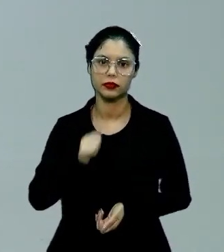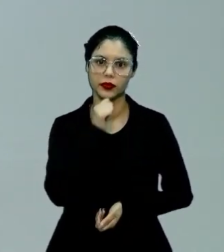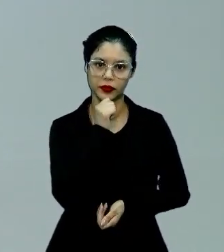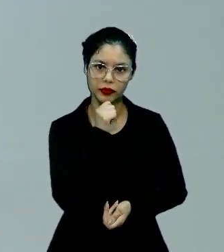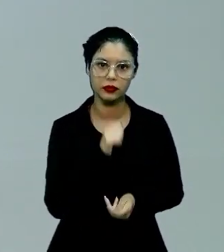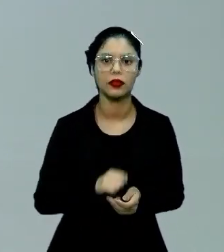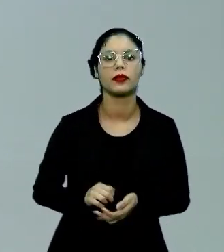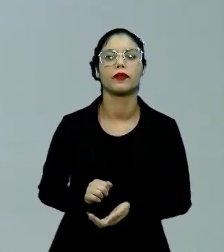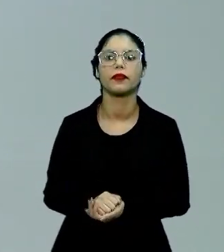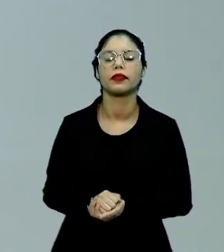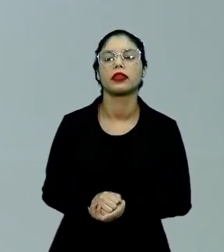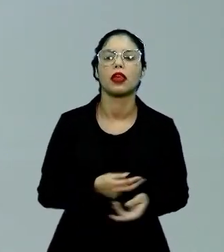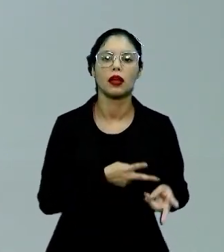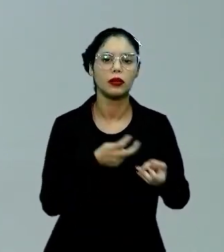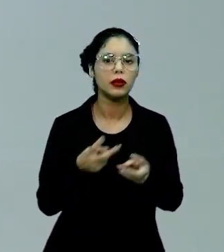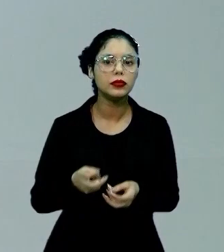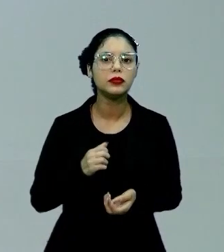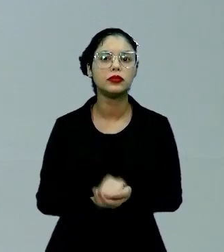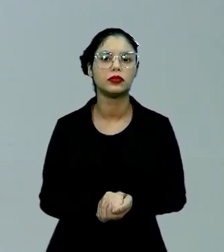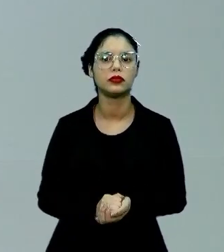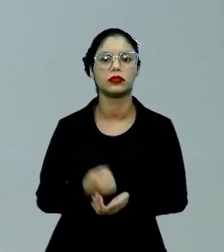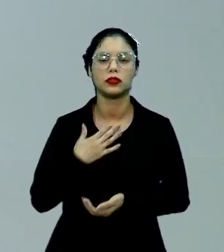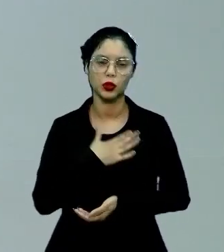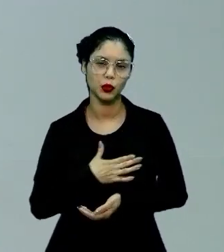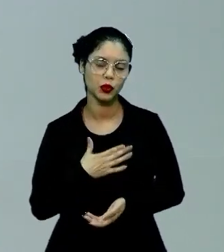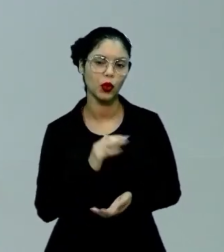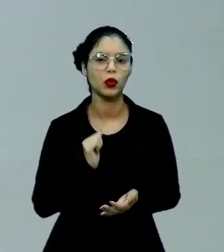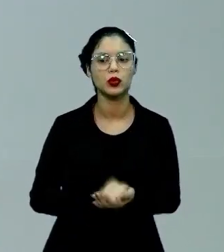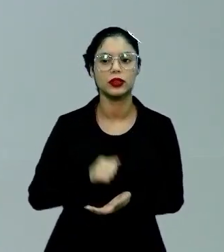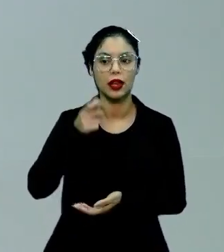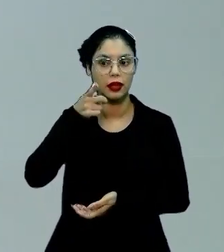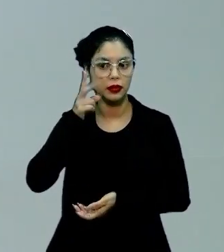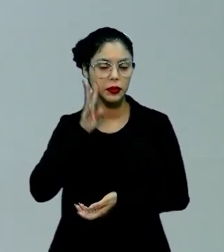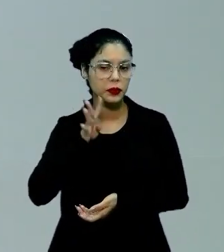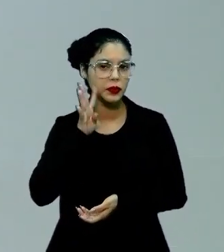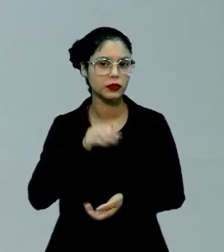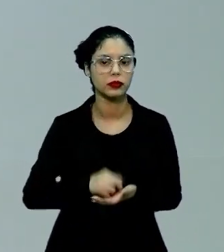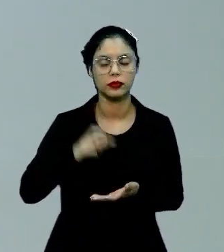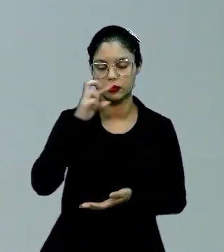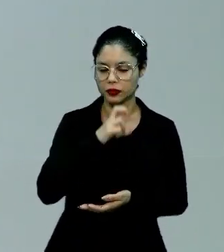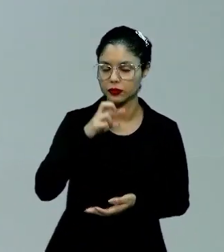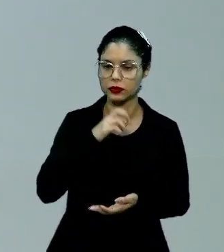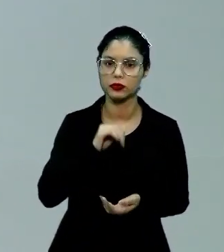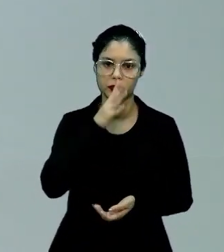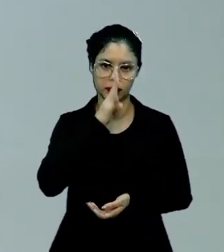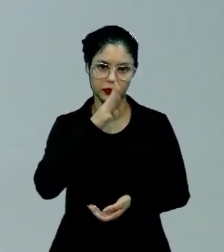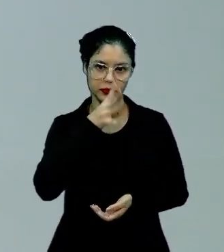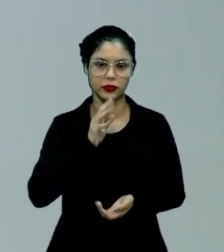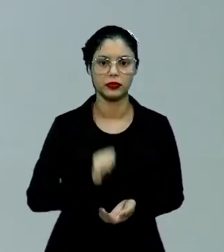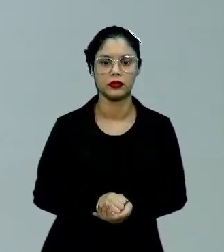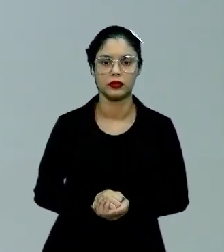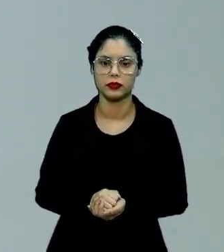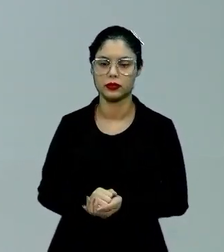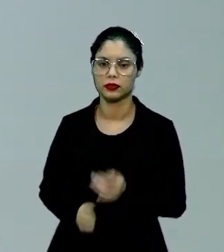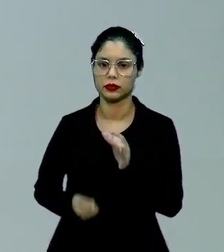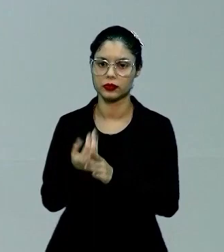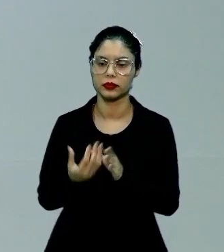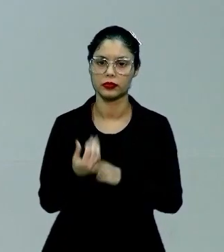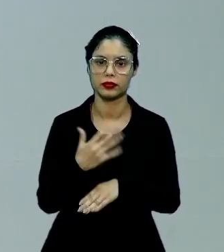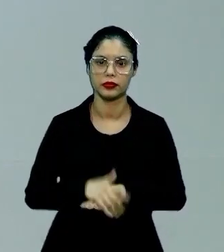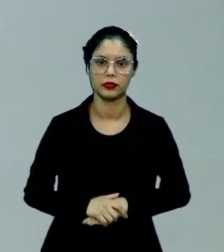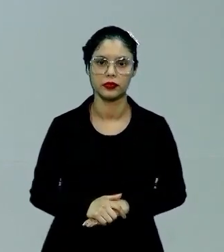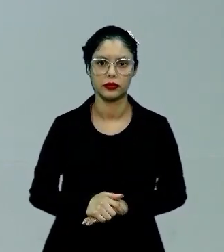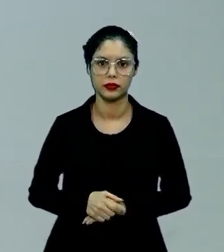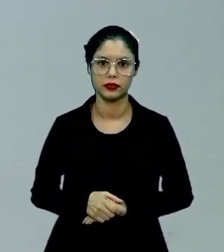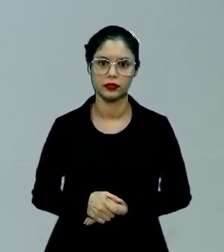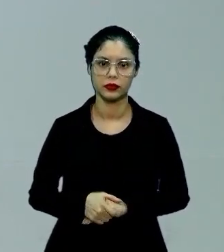quer dizer, para além da apreciação, do gosto, de achar interessante, eu faço uma análise crítica literária dessa produção, tá bom?